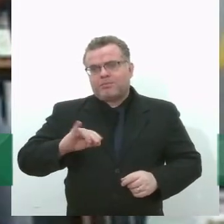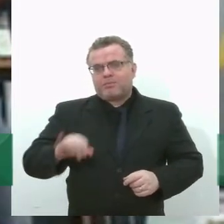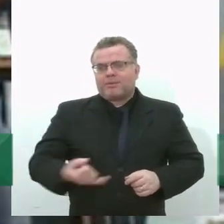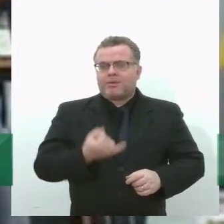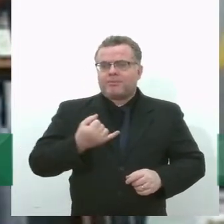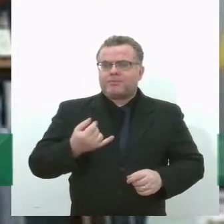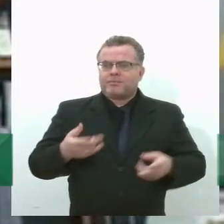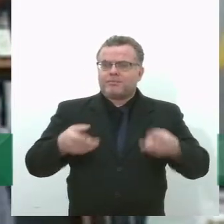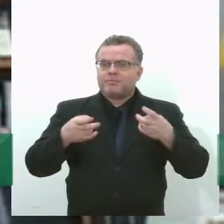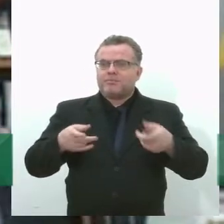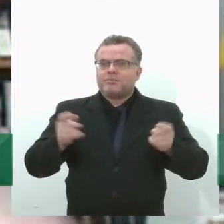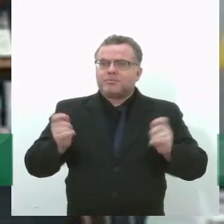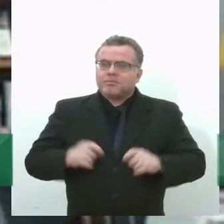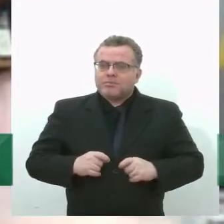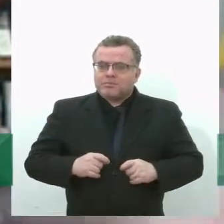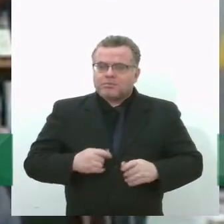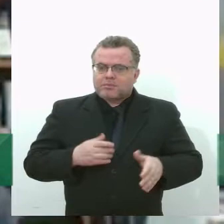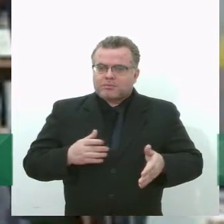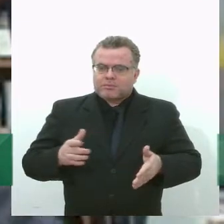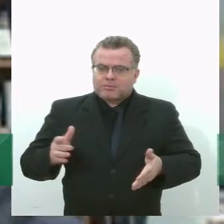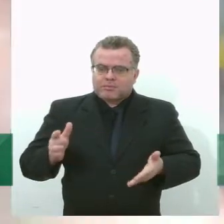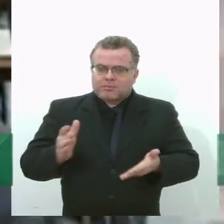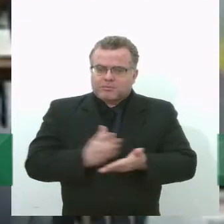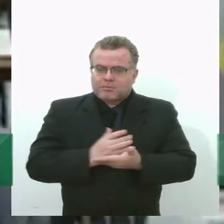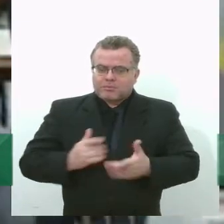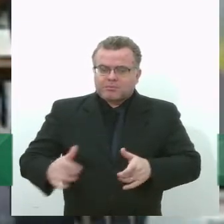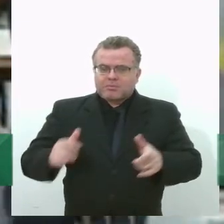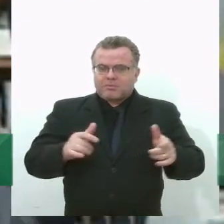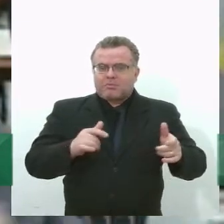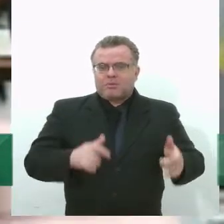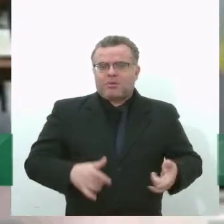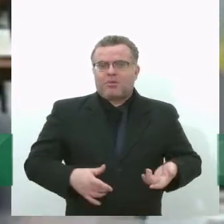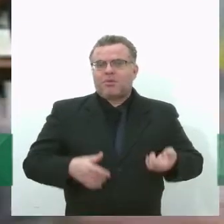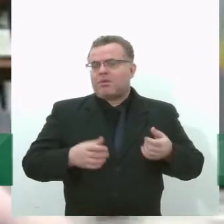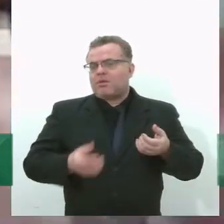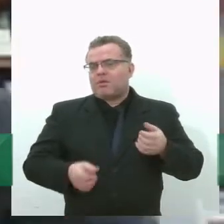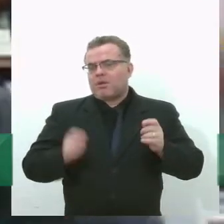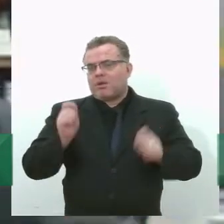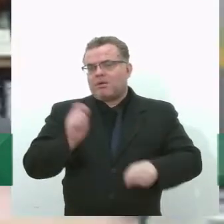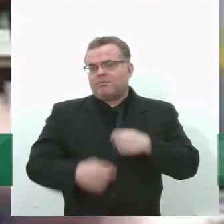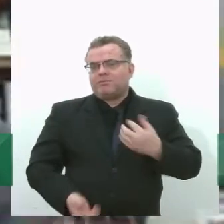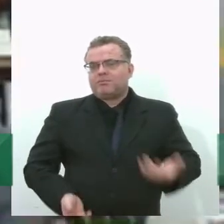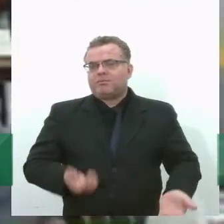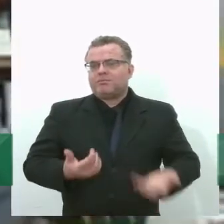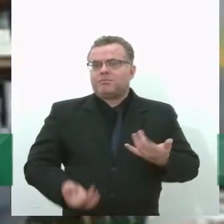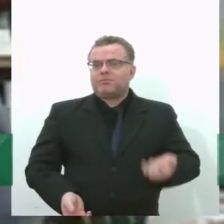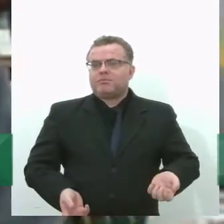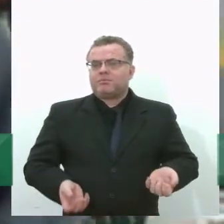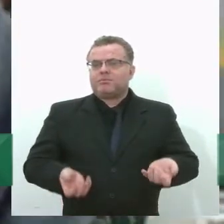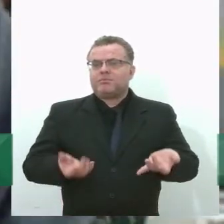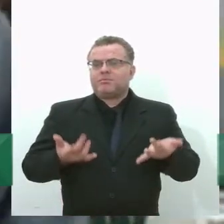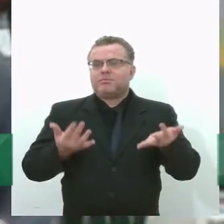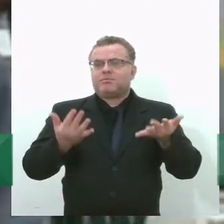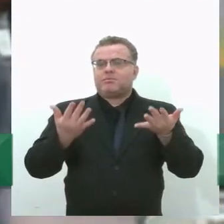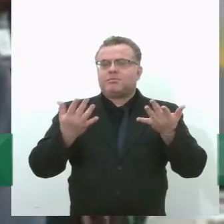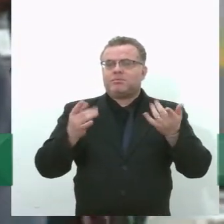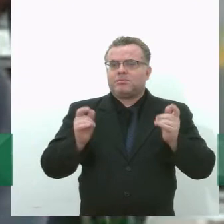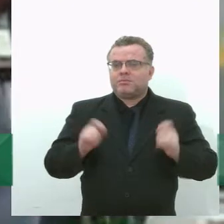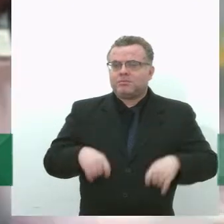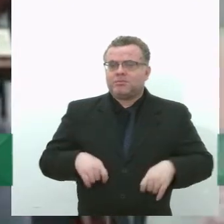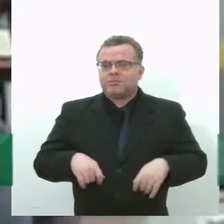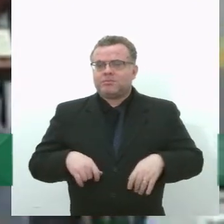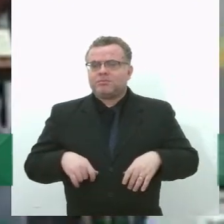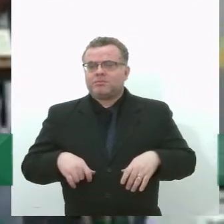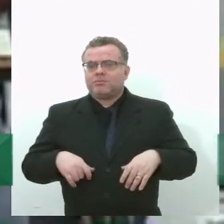em alguns aterros, ele é simplesmente queimado de maneira, simplesmente acendendo, né? Porque existem, ele tem que ser